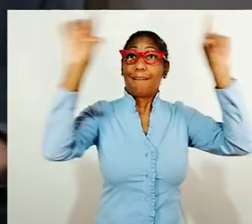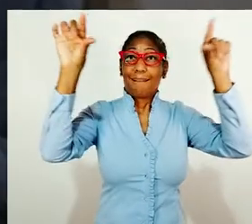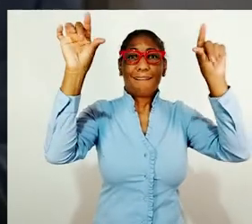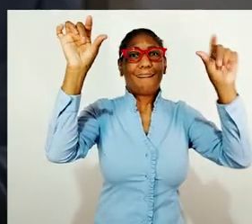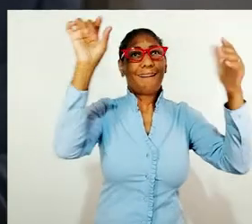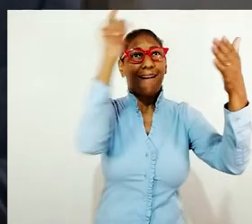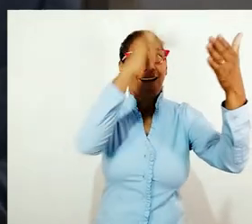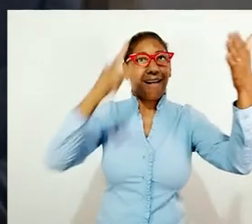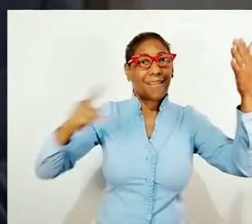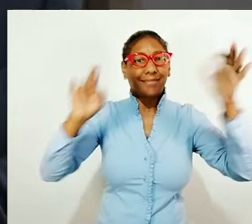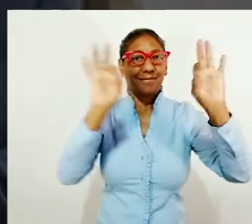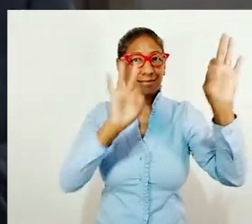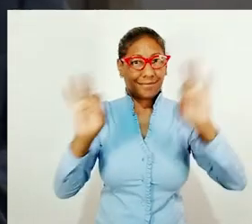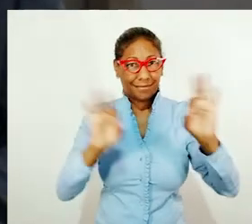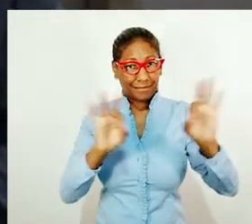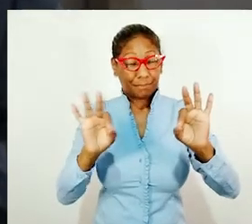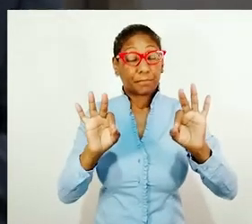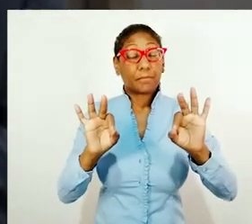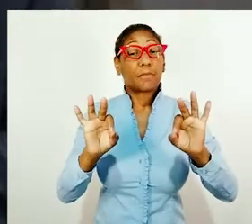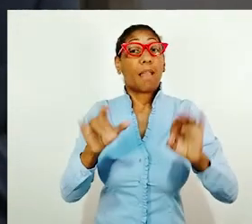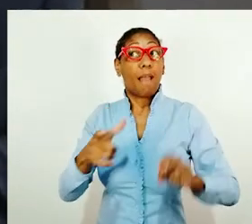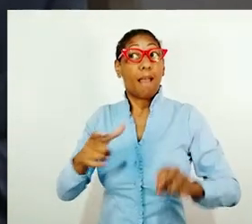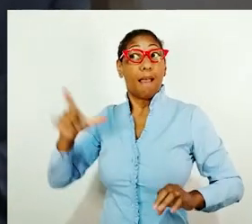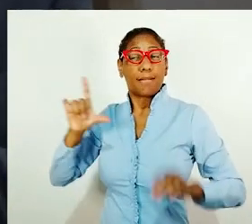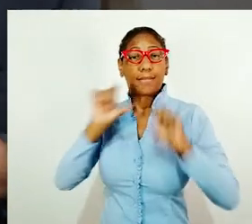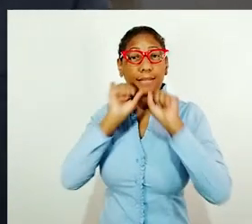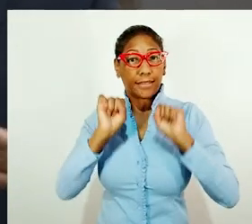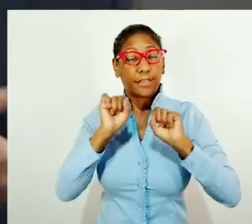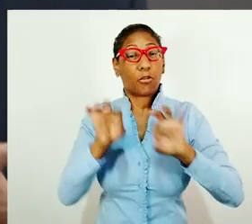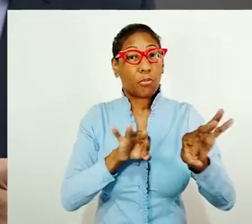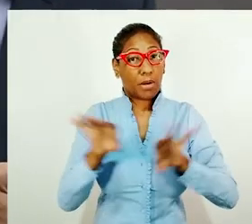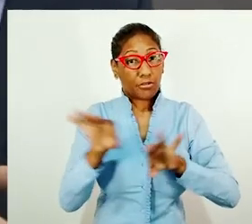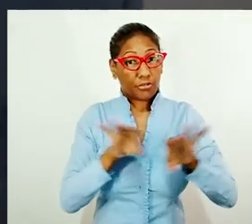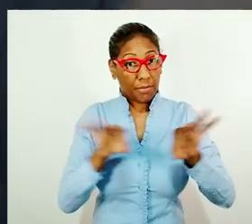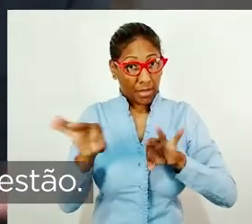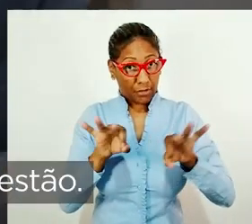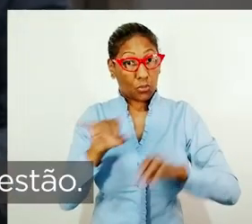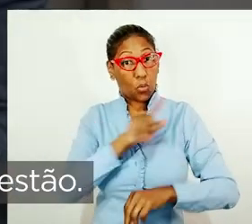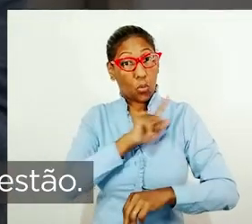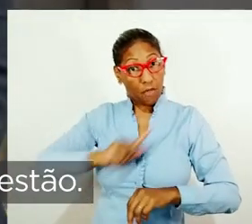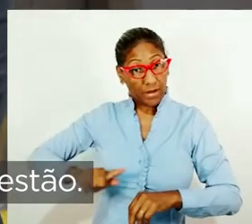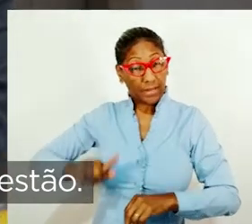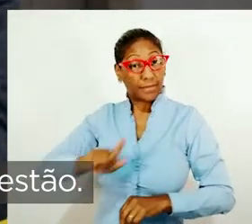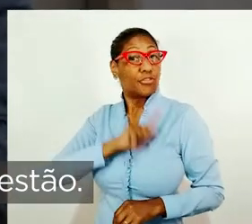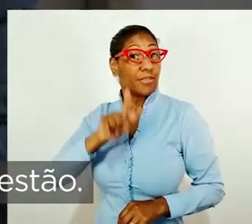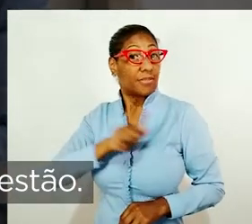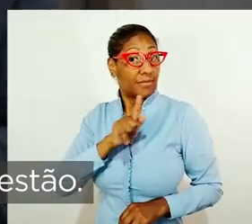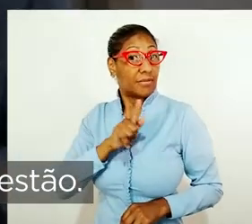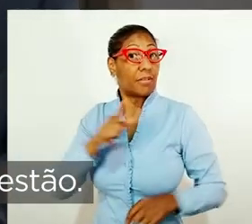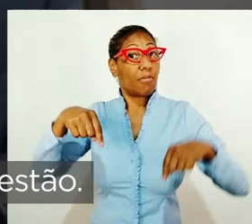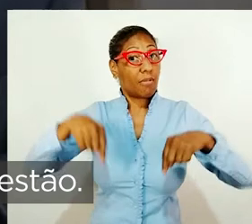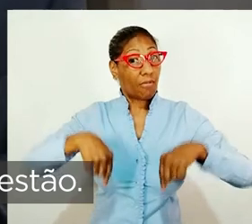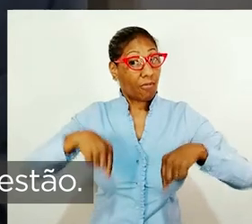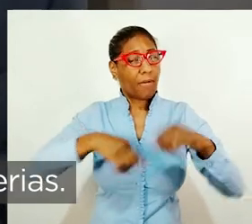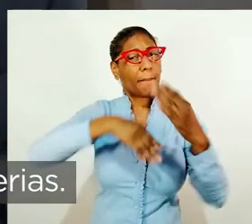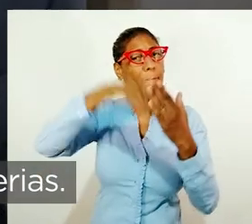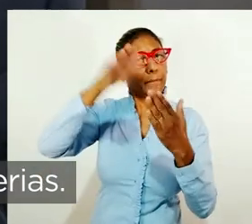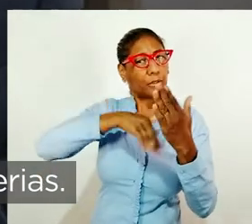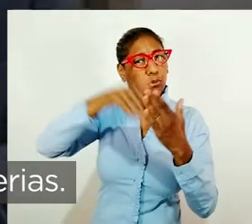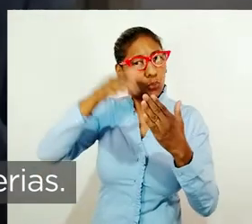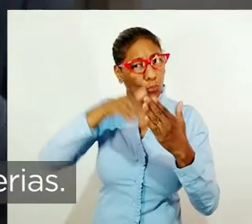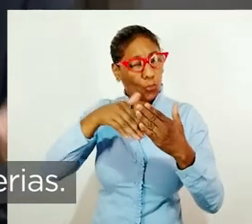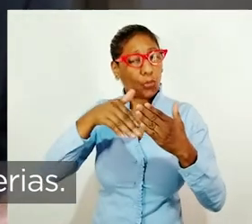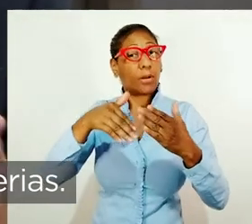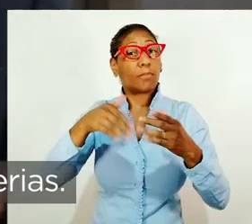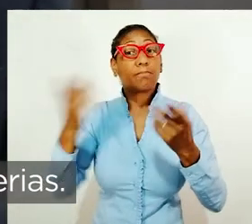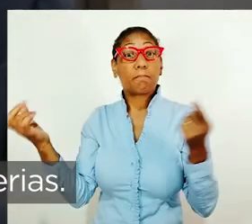letras. Foi feito com a assessoria de comunicação da então Secretaria de Planejamento, hoje Secretaria de Planejamento e Governança de Gestão, como